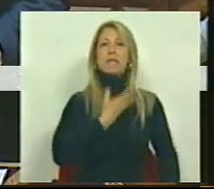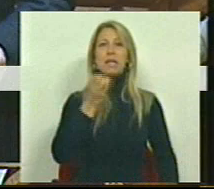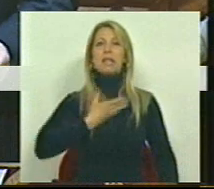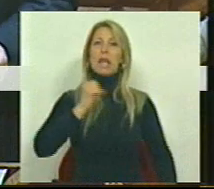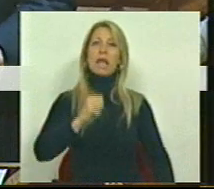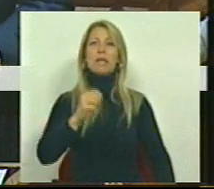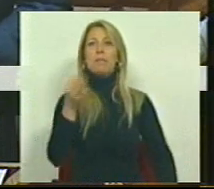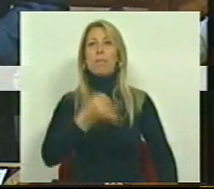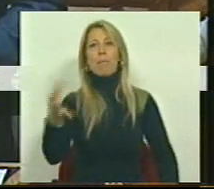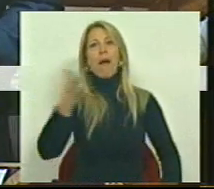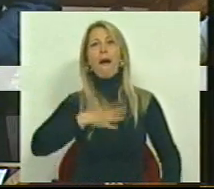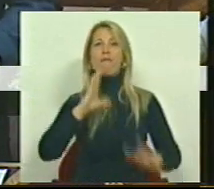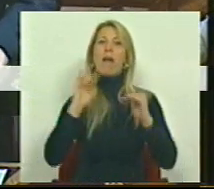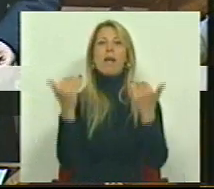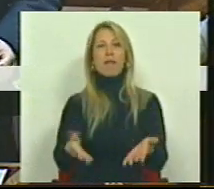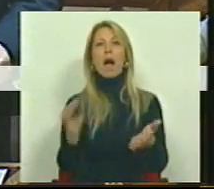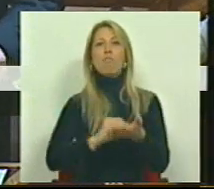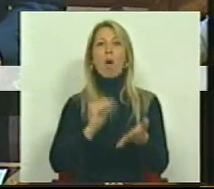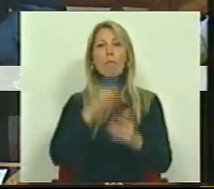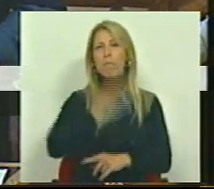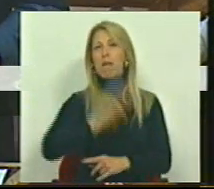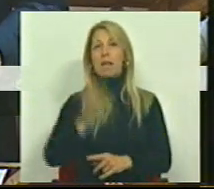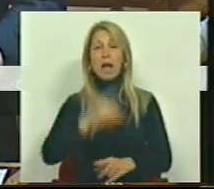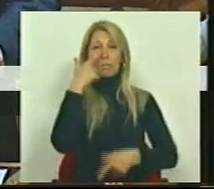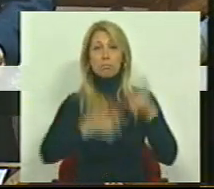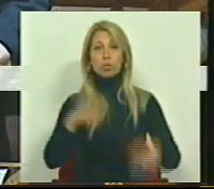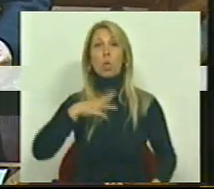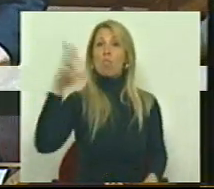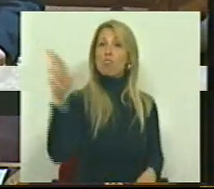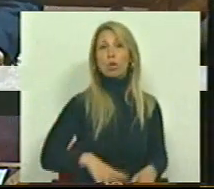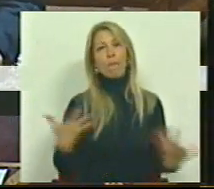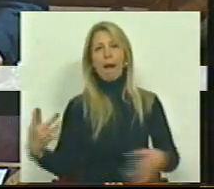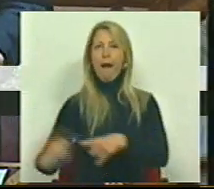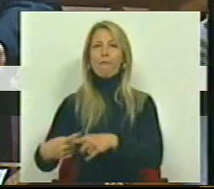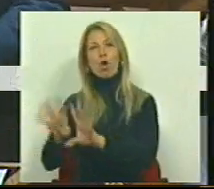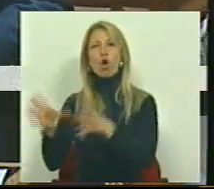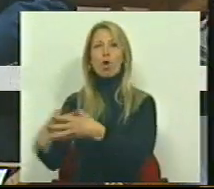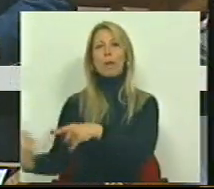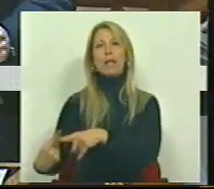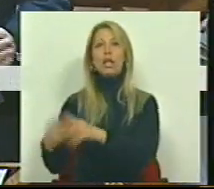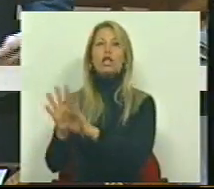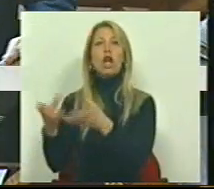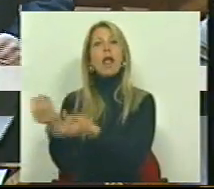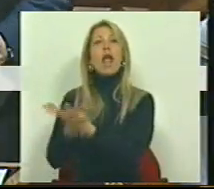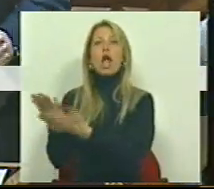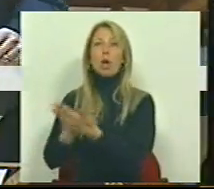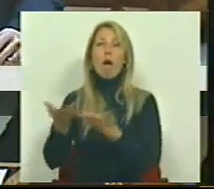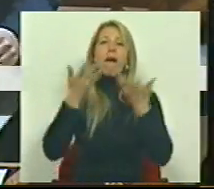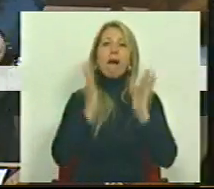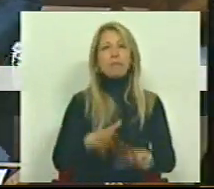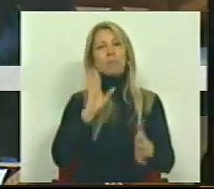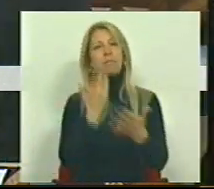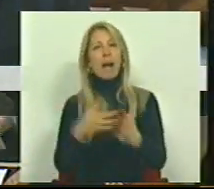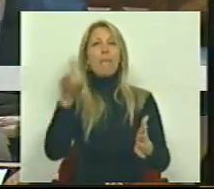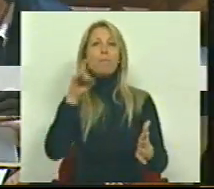milhares de portugueses para engordar meia dúzia de grupos económicos. É urgente distribuir melhor a riqueza, é urgente melhorar a proteção social